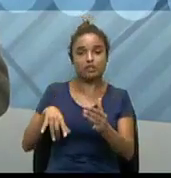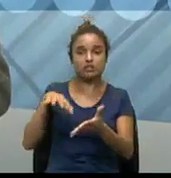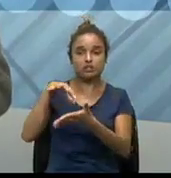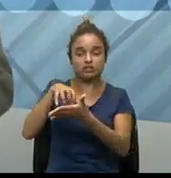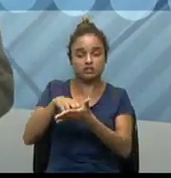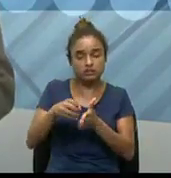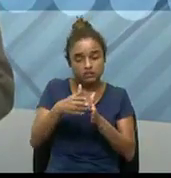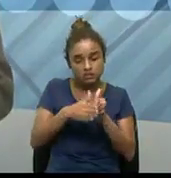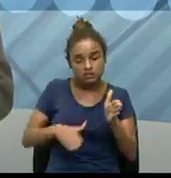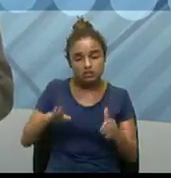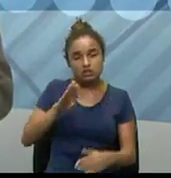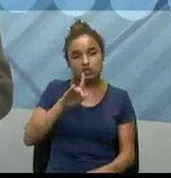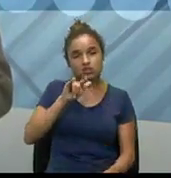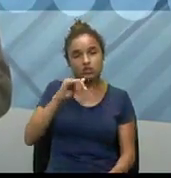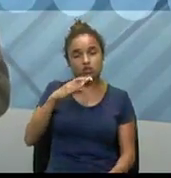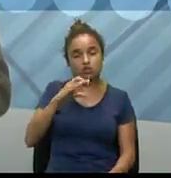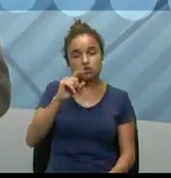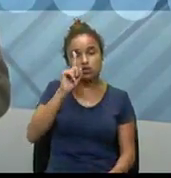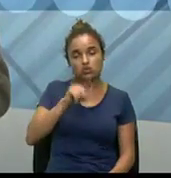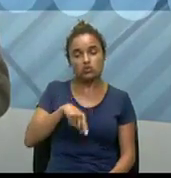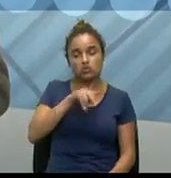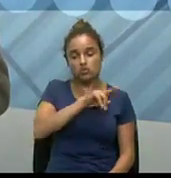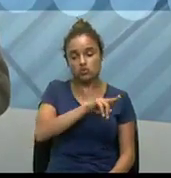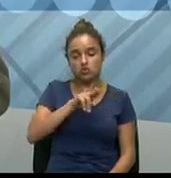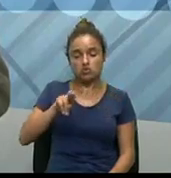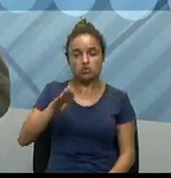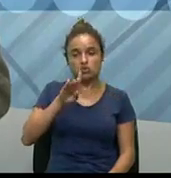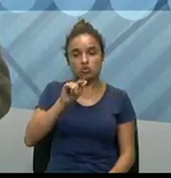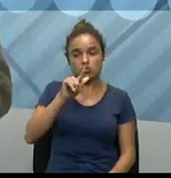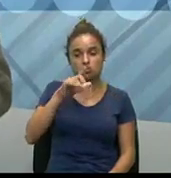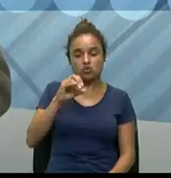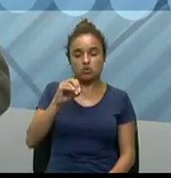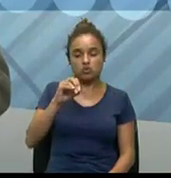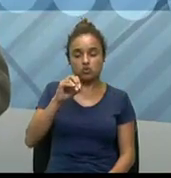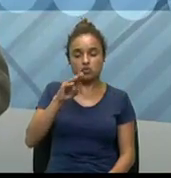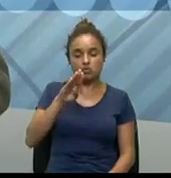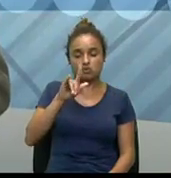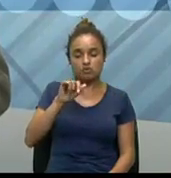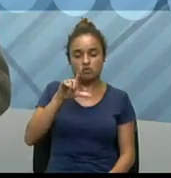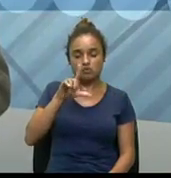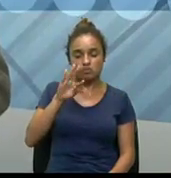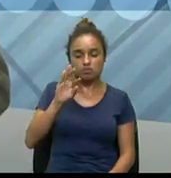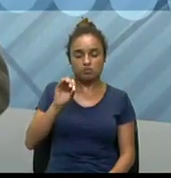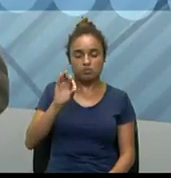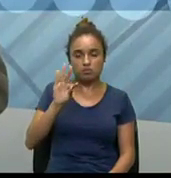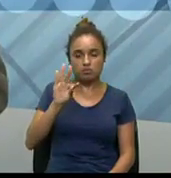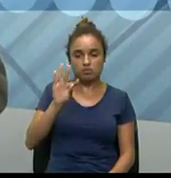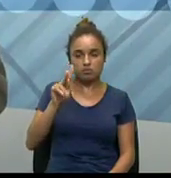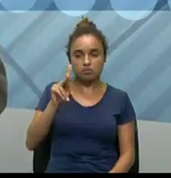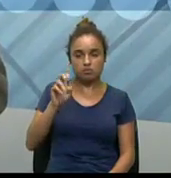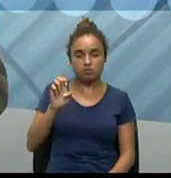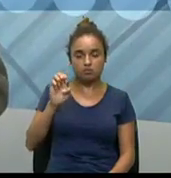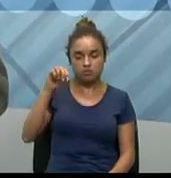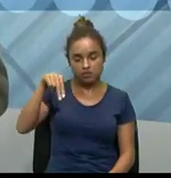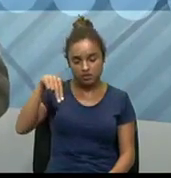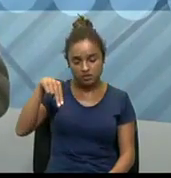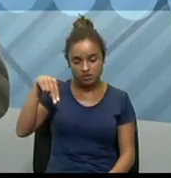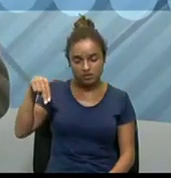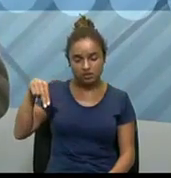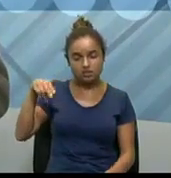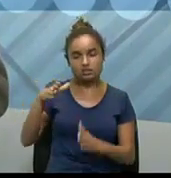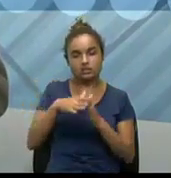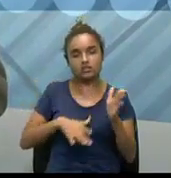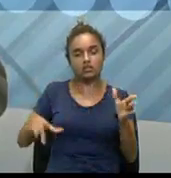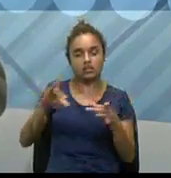grande bloco que se chama blockchain. Então, esse blockchain, pessoal, é muito interessante, né,